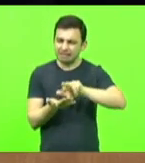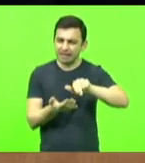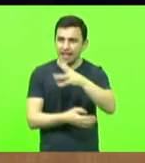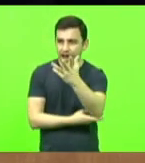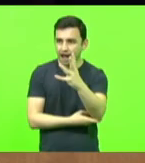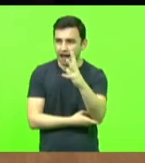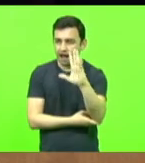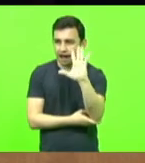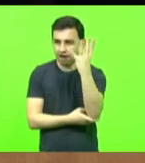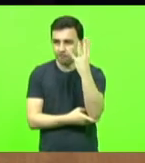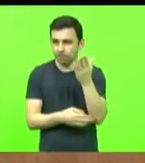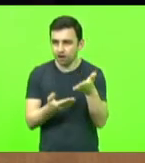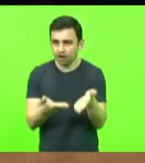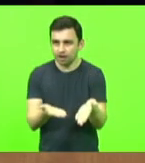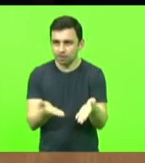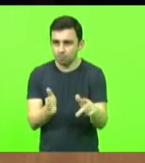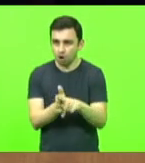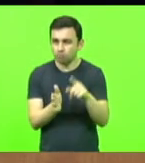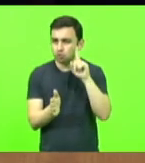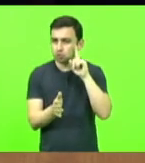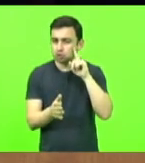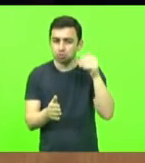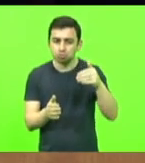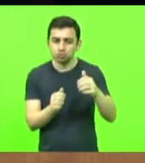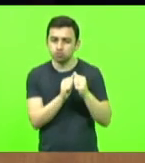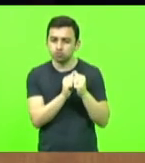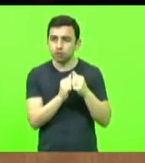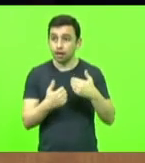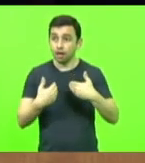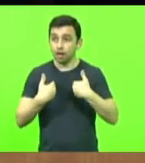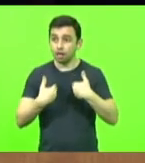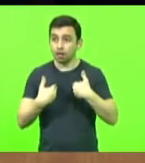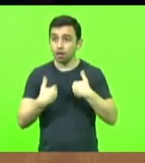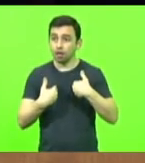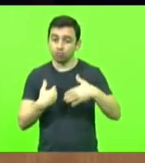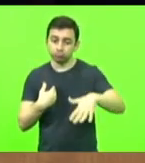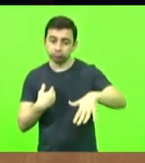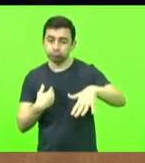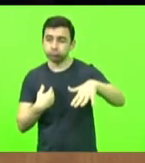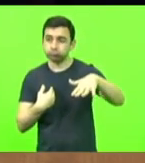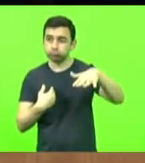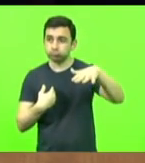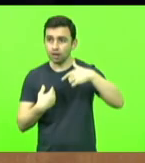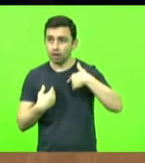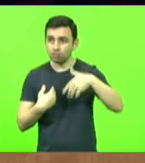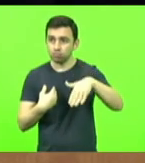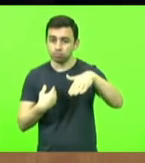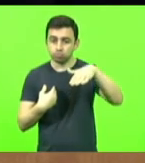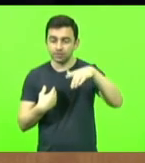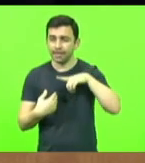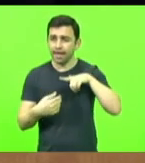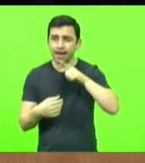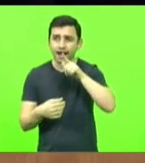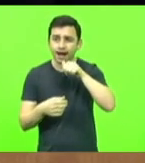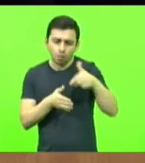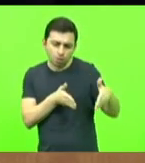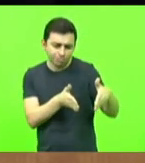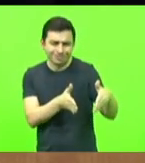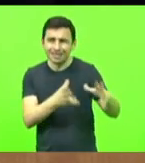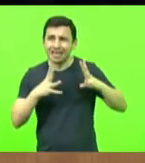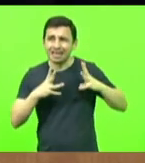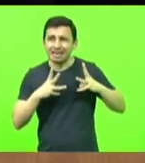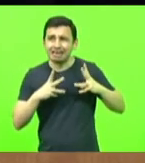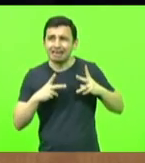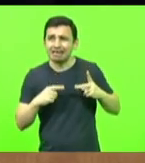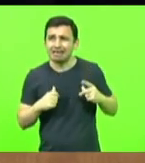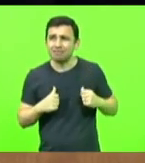era o nosso dia a dia. Cresci em um mundo em que as nascentes dos rios estavam limpas e